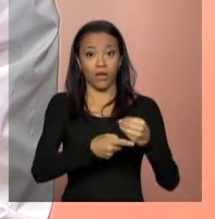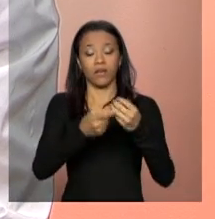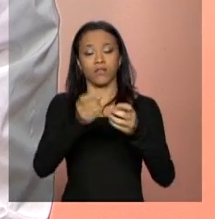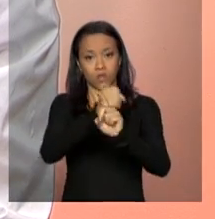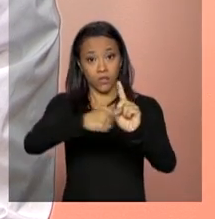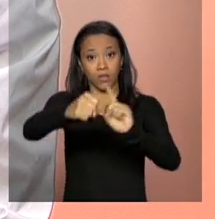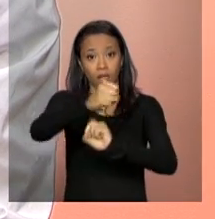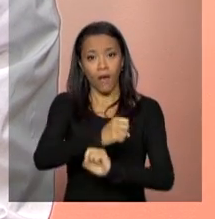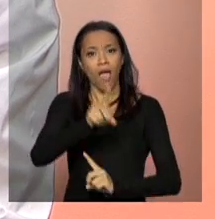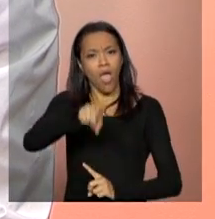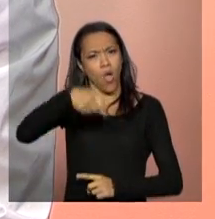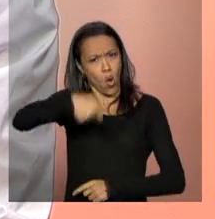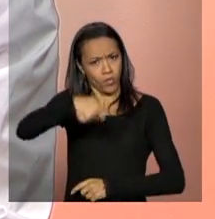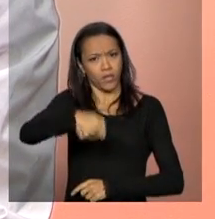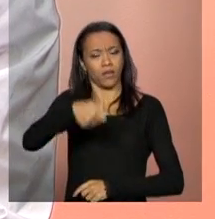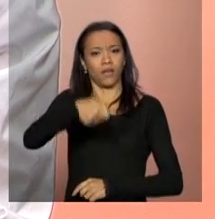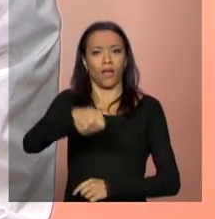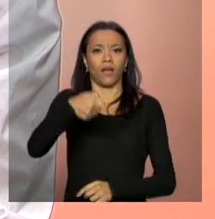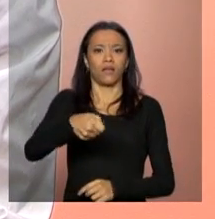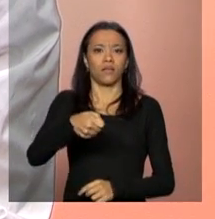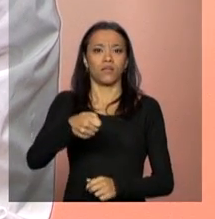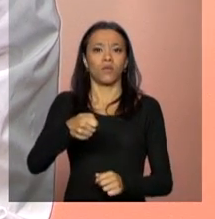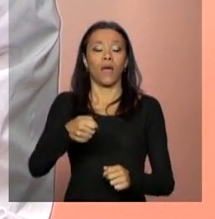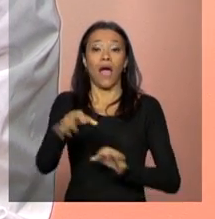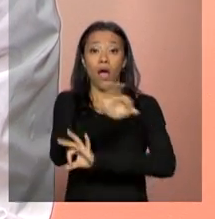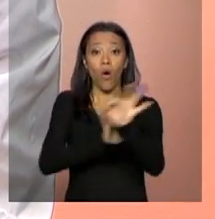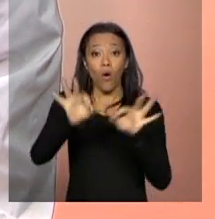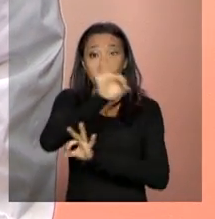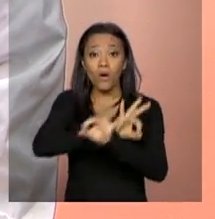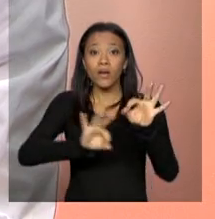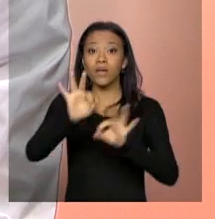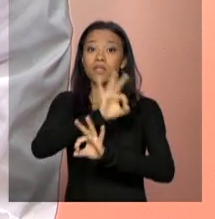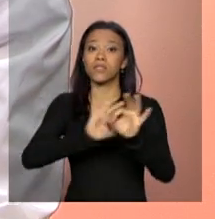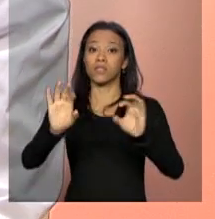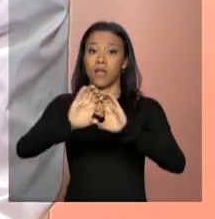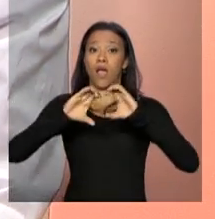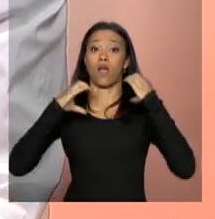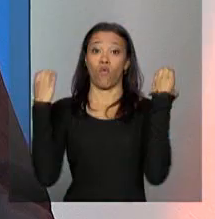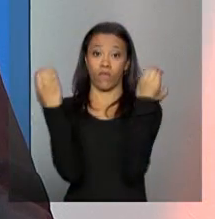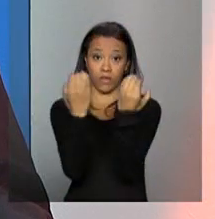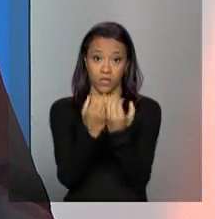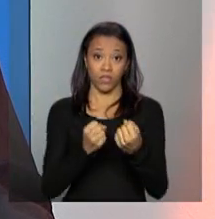obrigados a realizar as conferências de dois em dois anos.